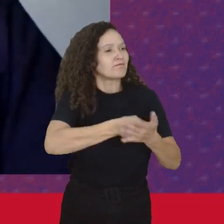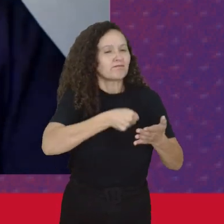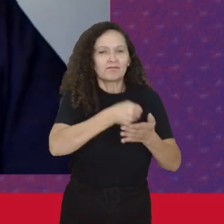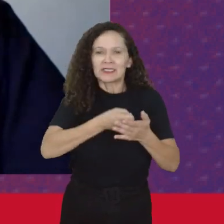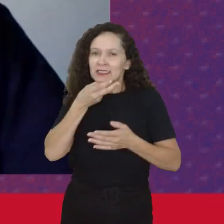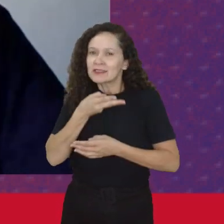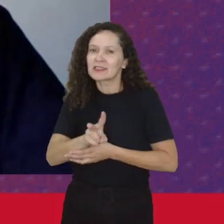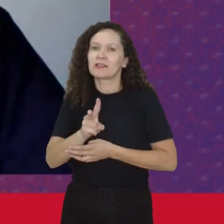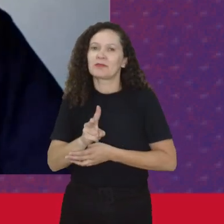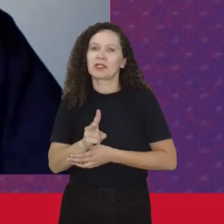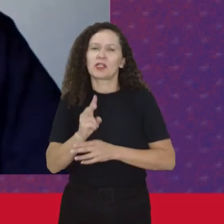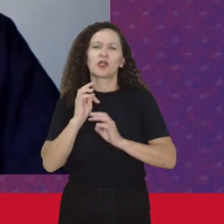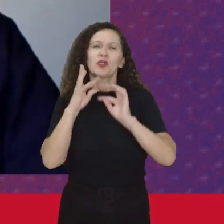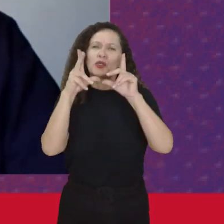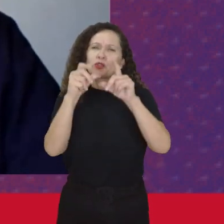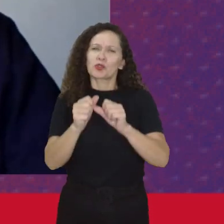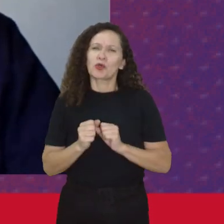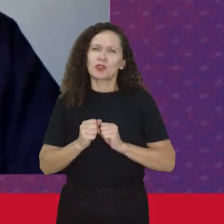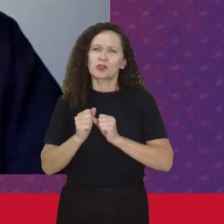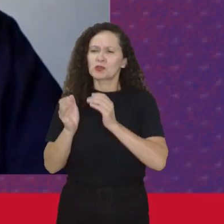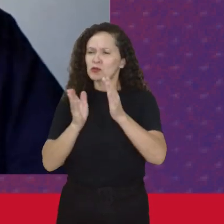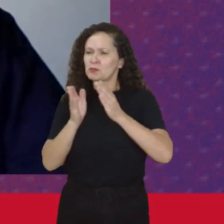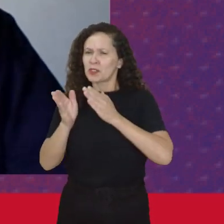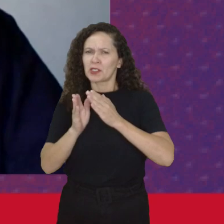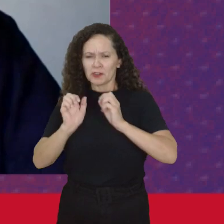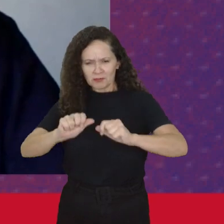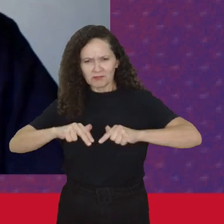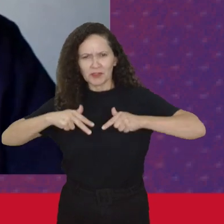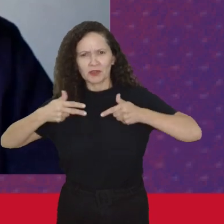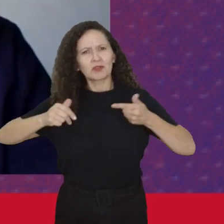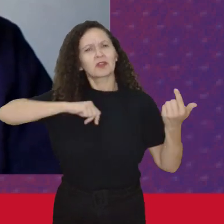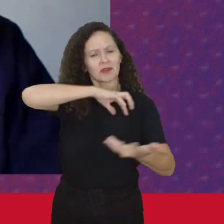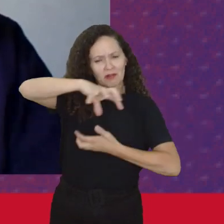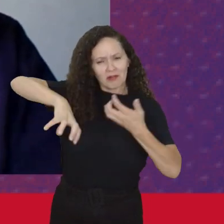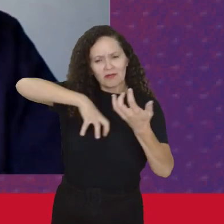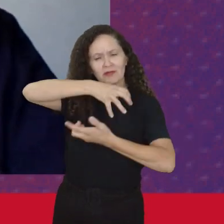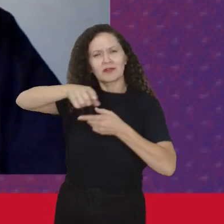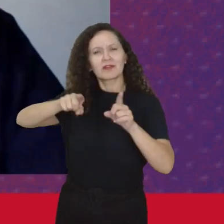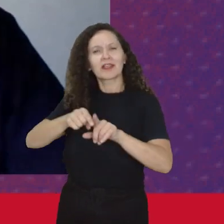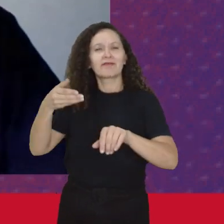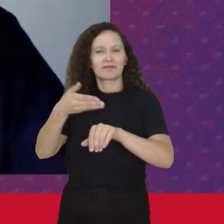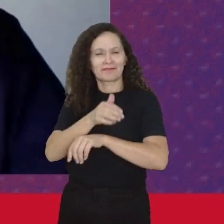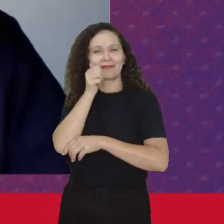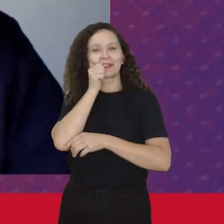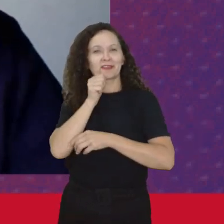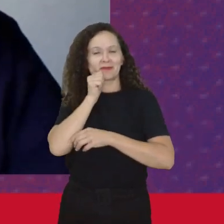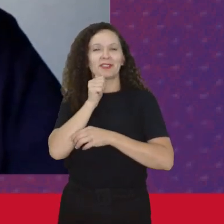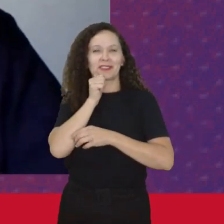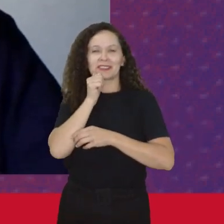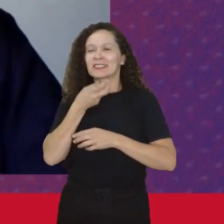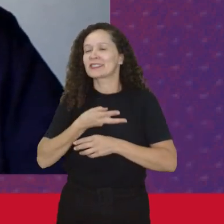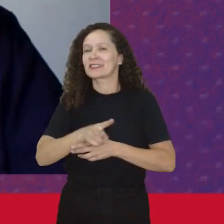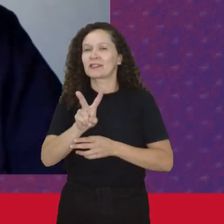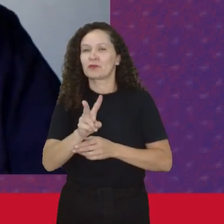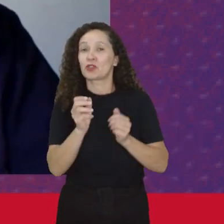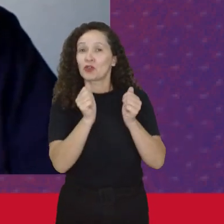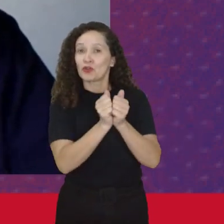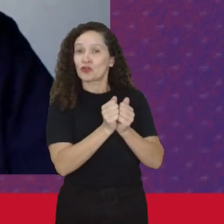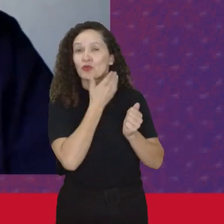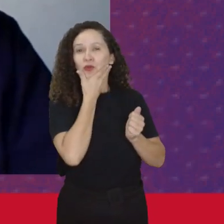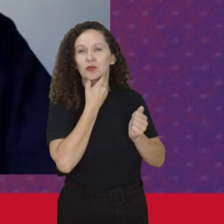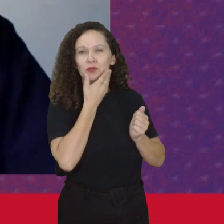Estivemos em todas As lutas De resistência Nas revoluções Ombro a ombro Com os homens Da classe